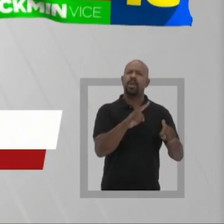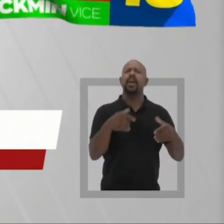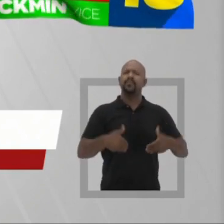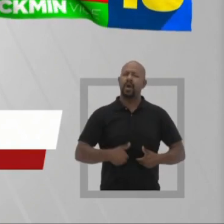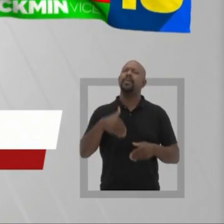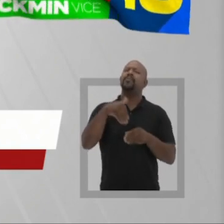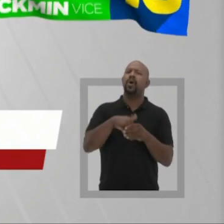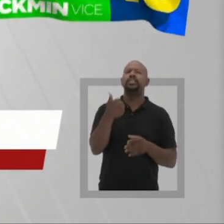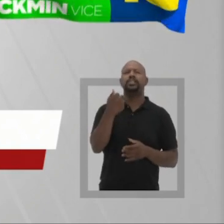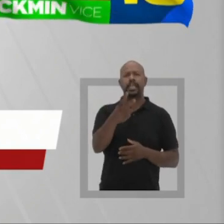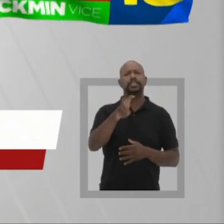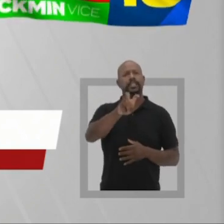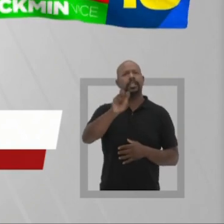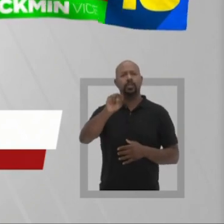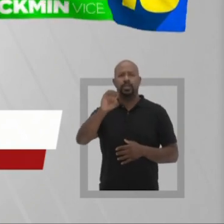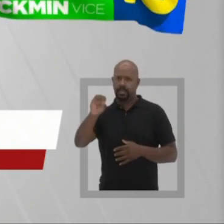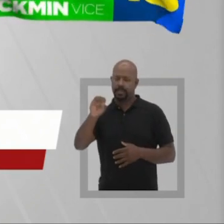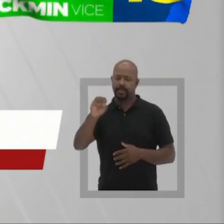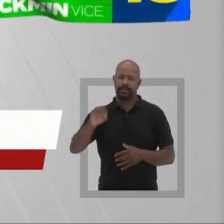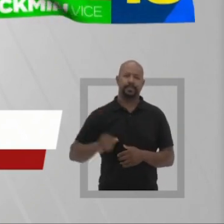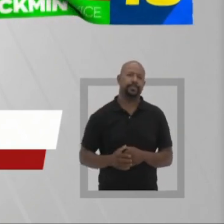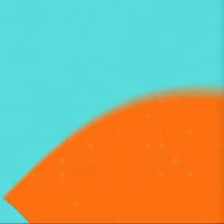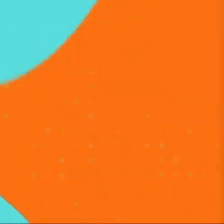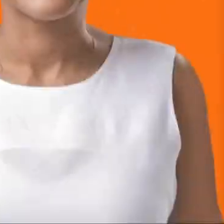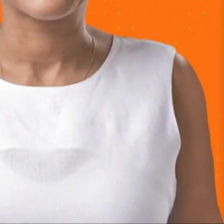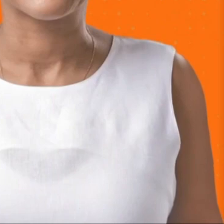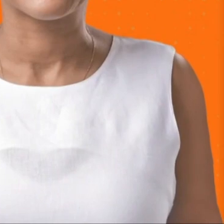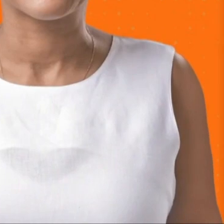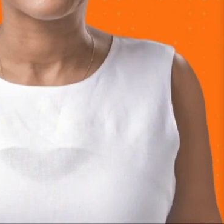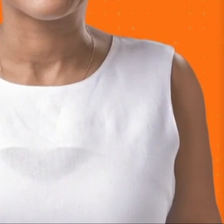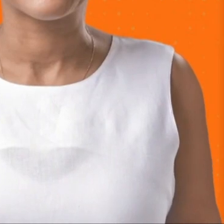renda e combate à fome. Vote 13580.